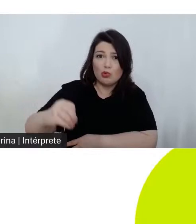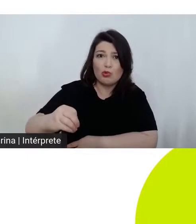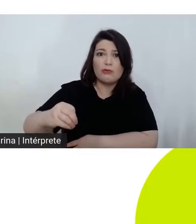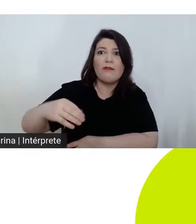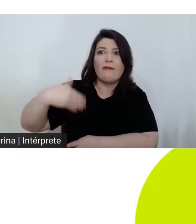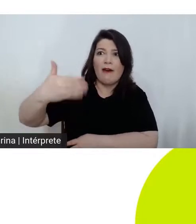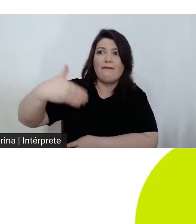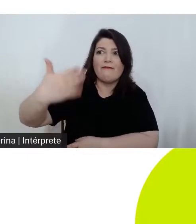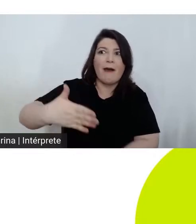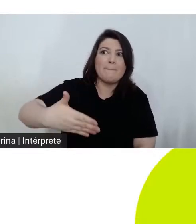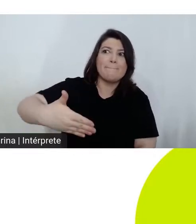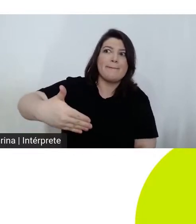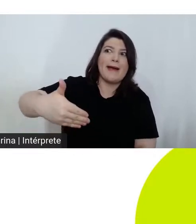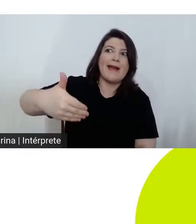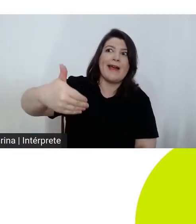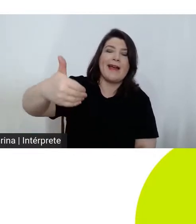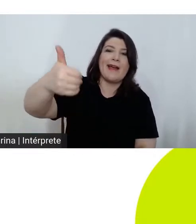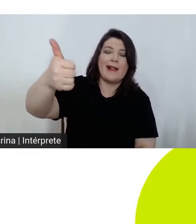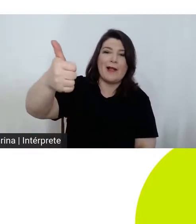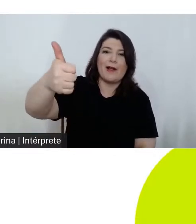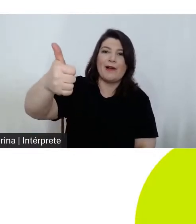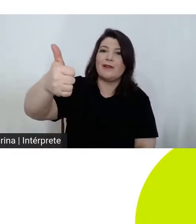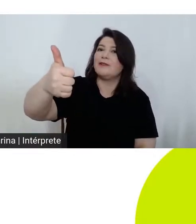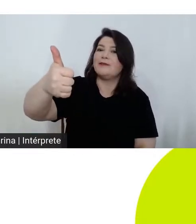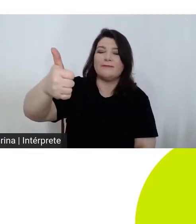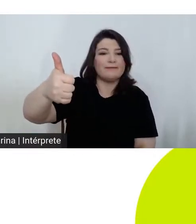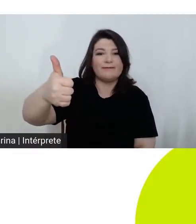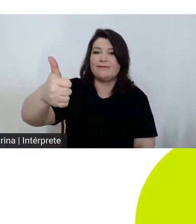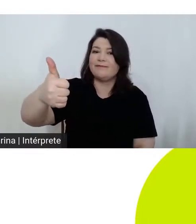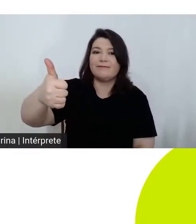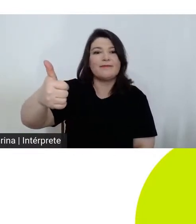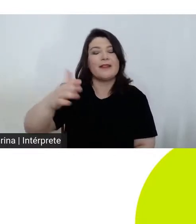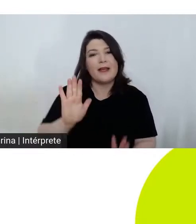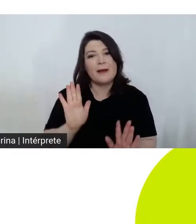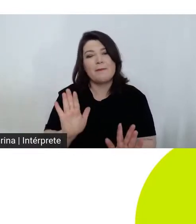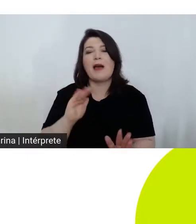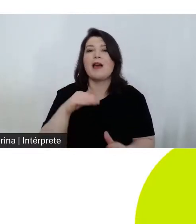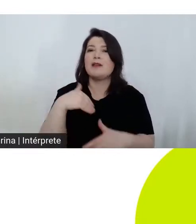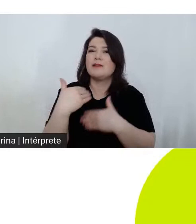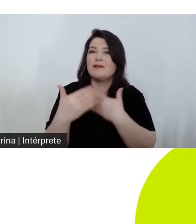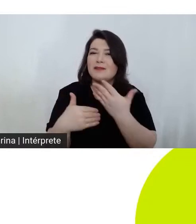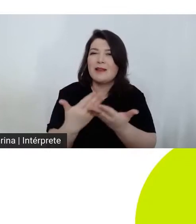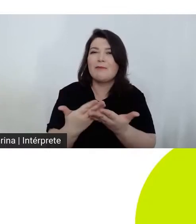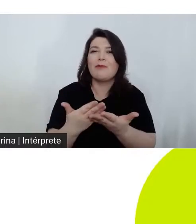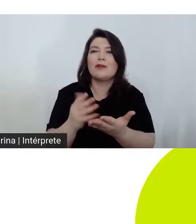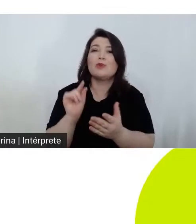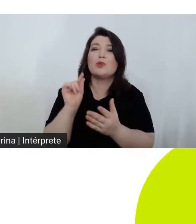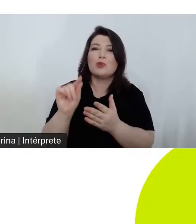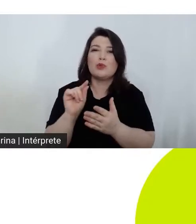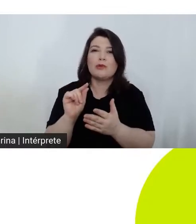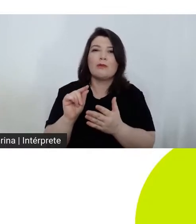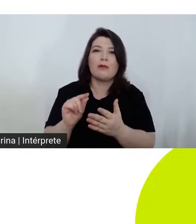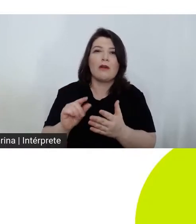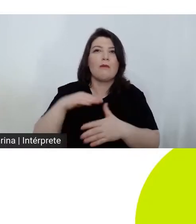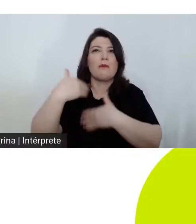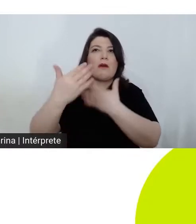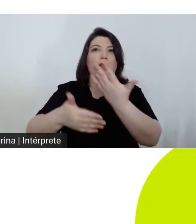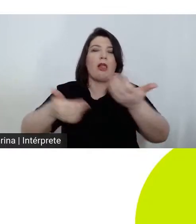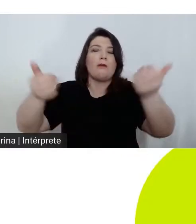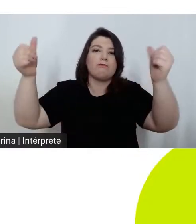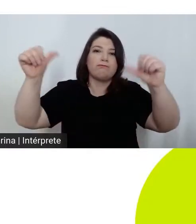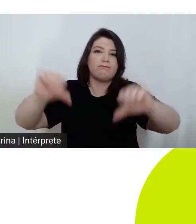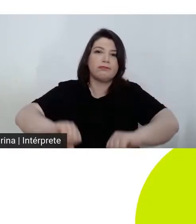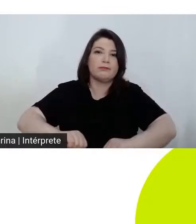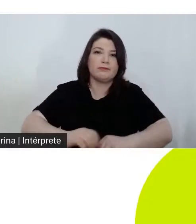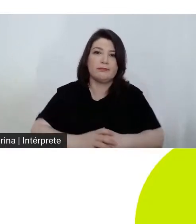melhor explica em grande parte muitas das tragédias da história contemporânea nesse